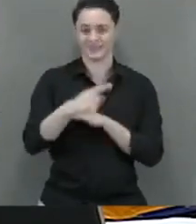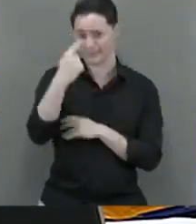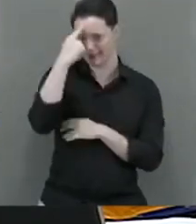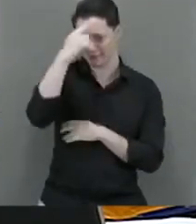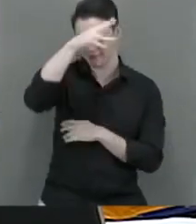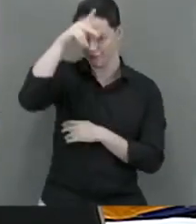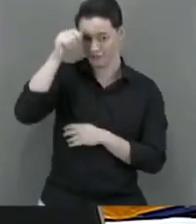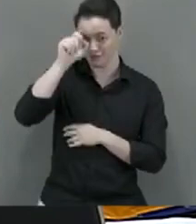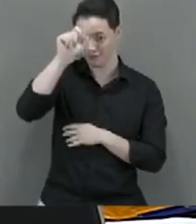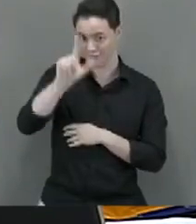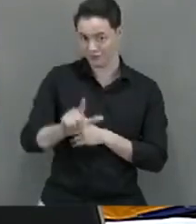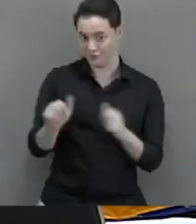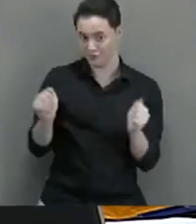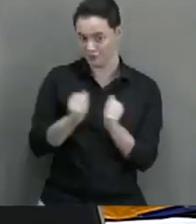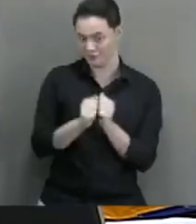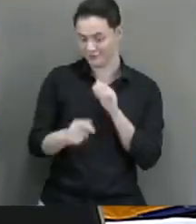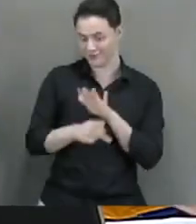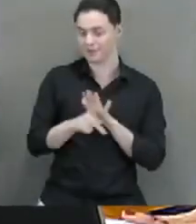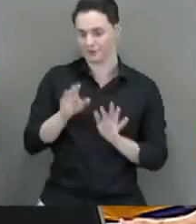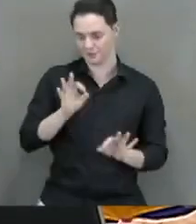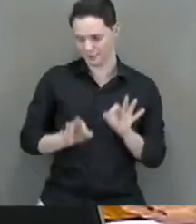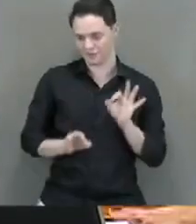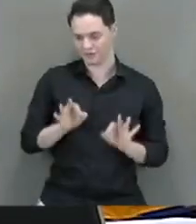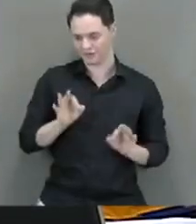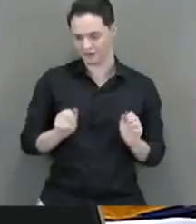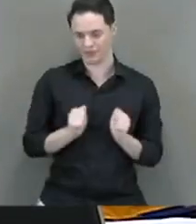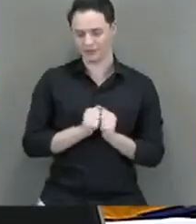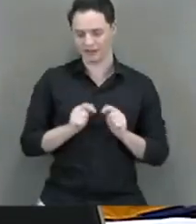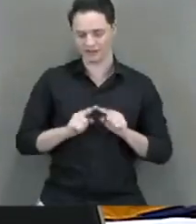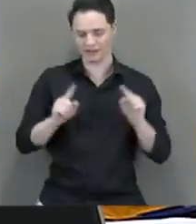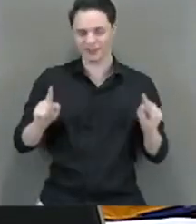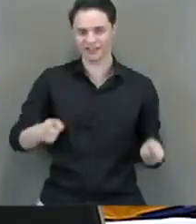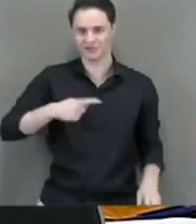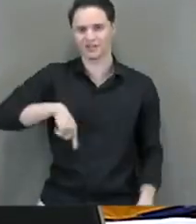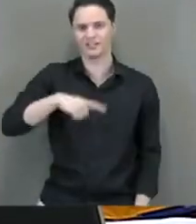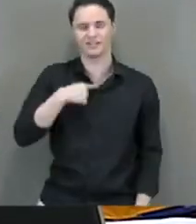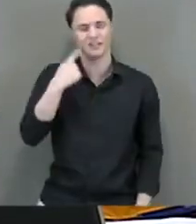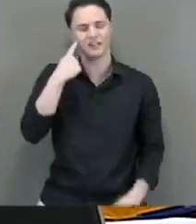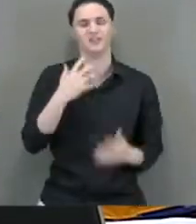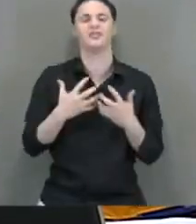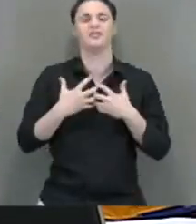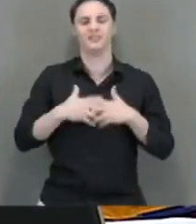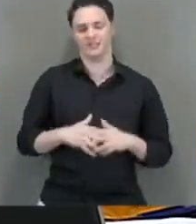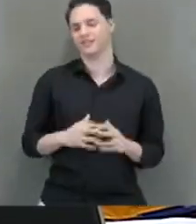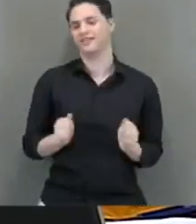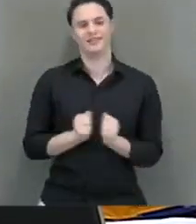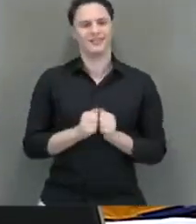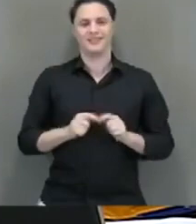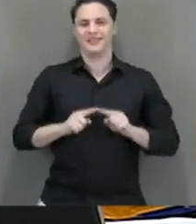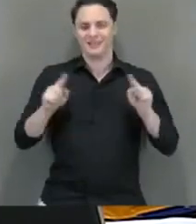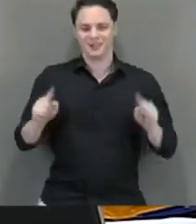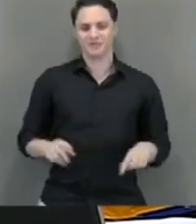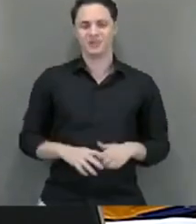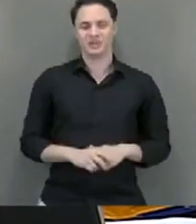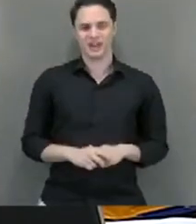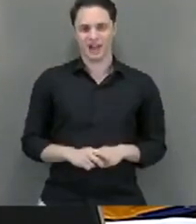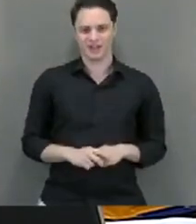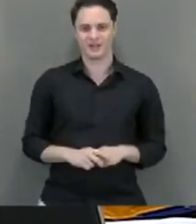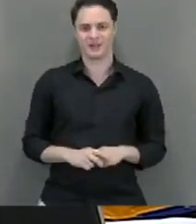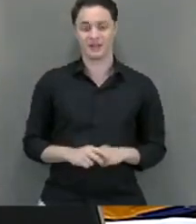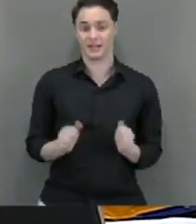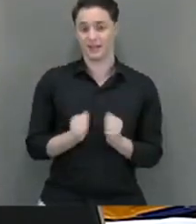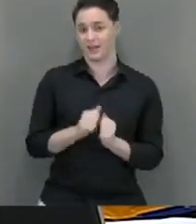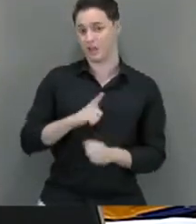conta deste juiz, que é o doutor Albino Coimbra Neto. E tem dado